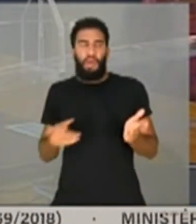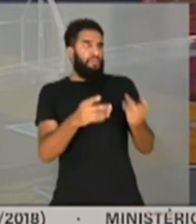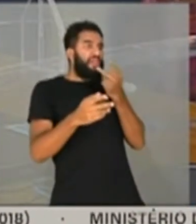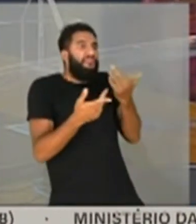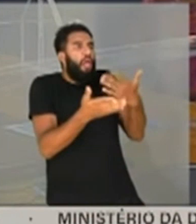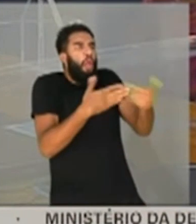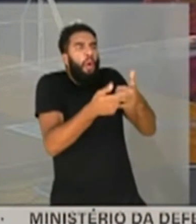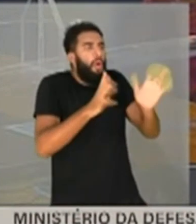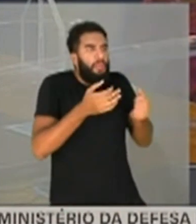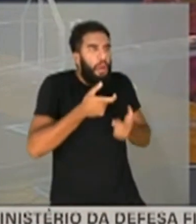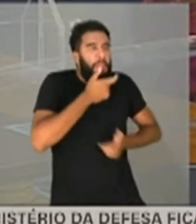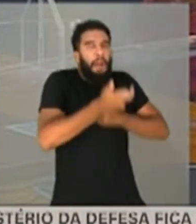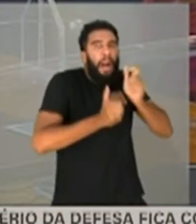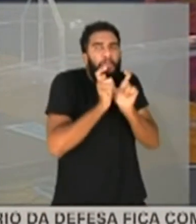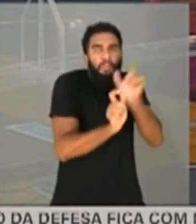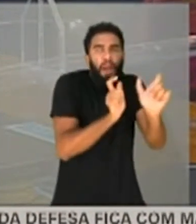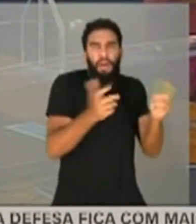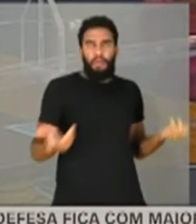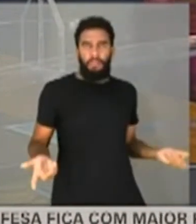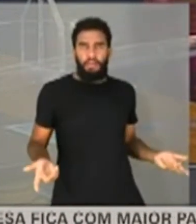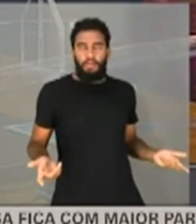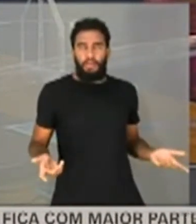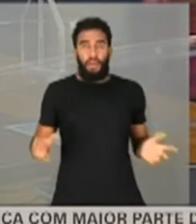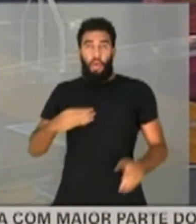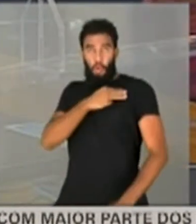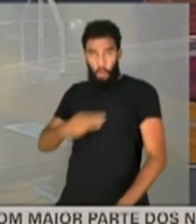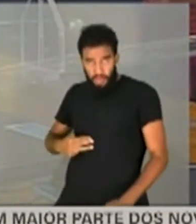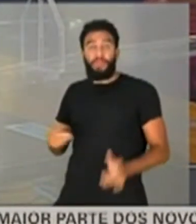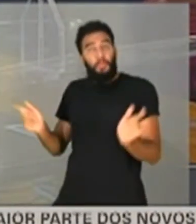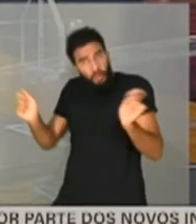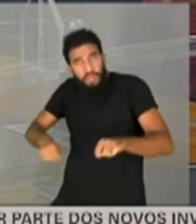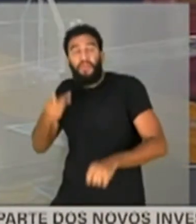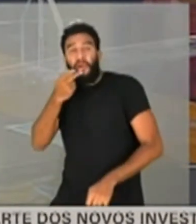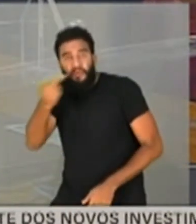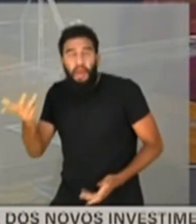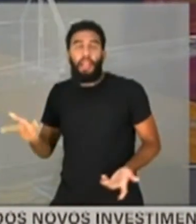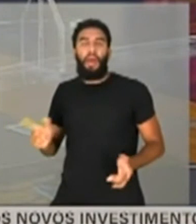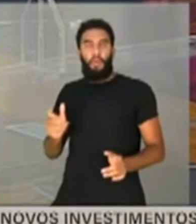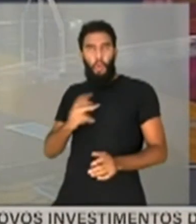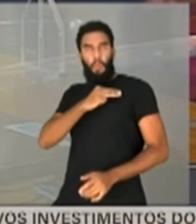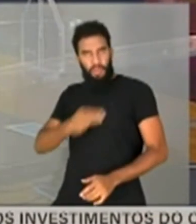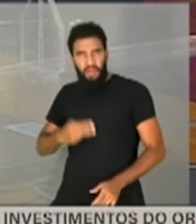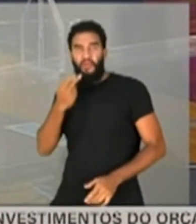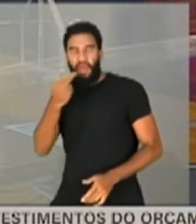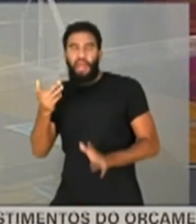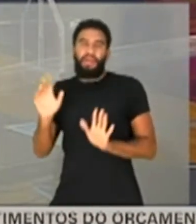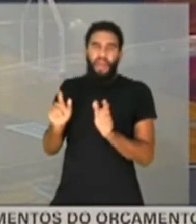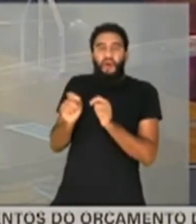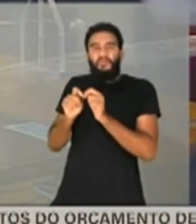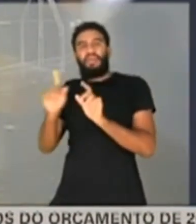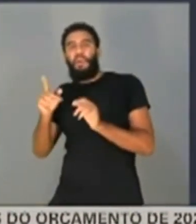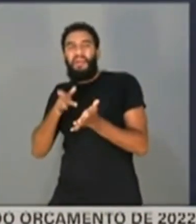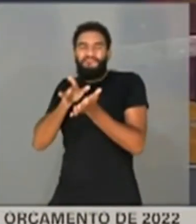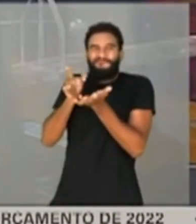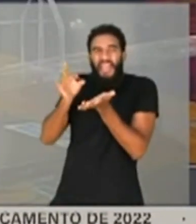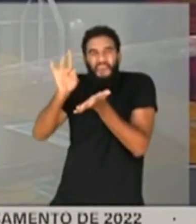Agora deixa o Presidente. Pela ordem, Presidente. O ministro pode dizer que eu disse em verdade, mas